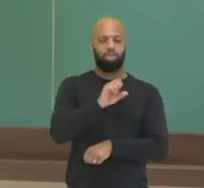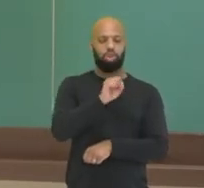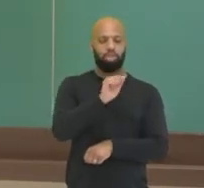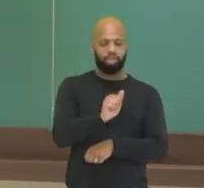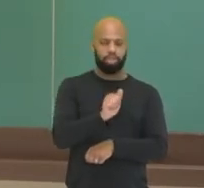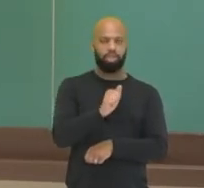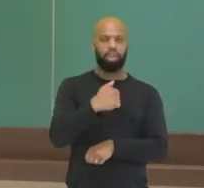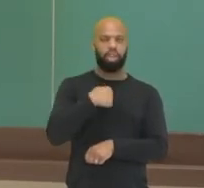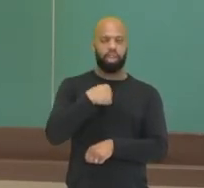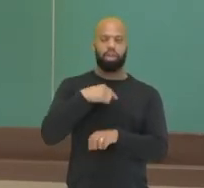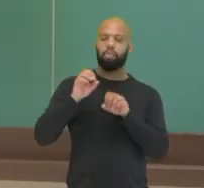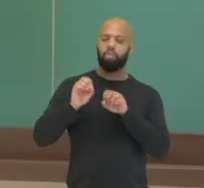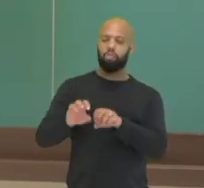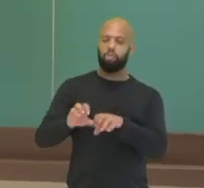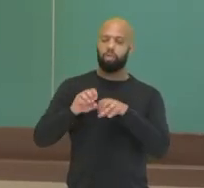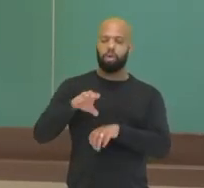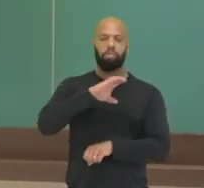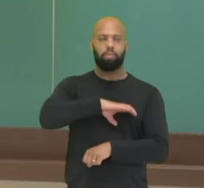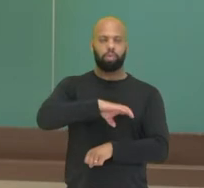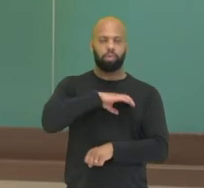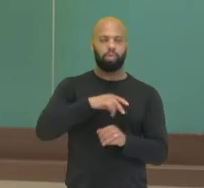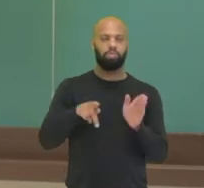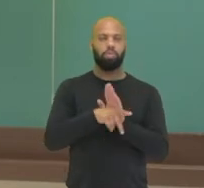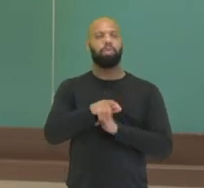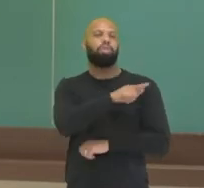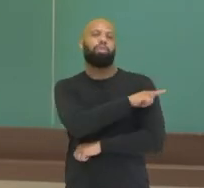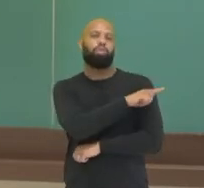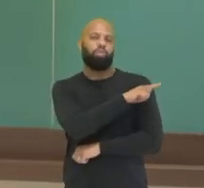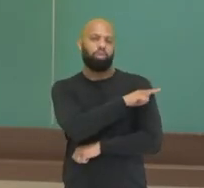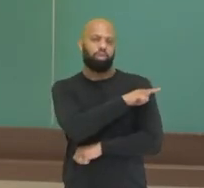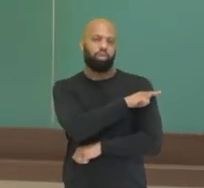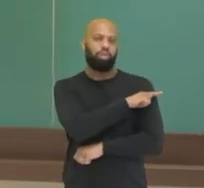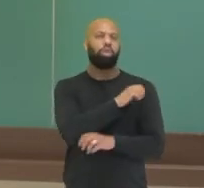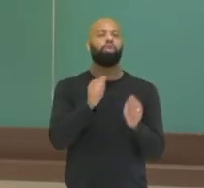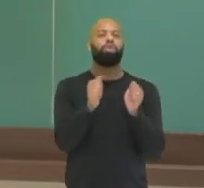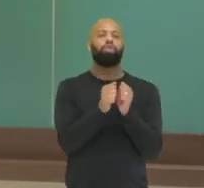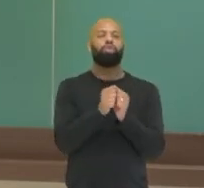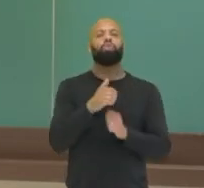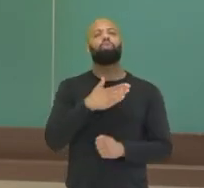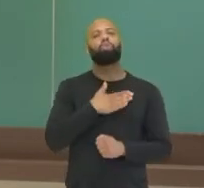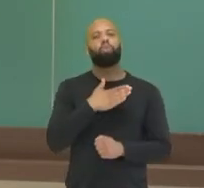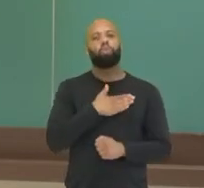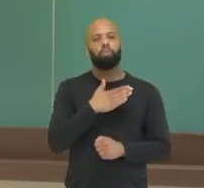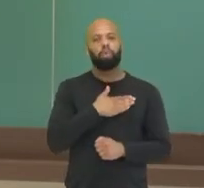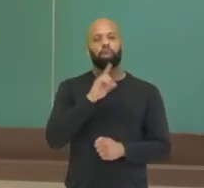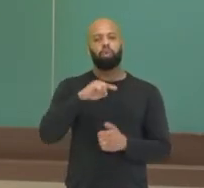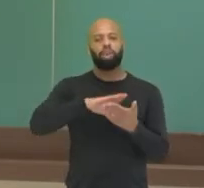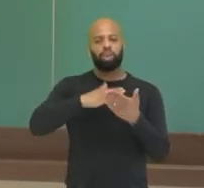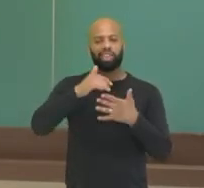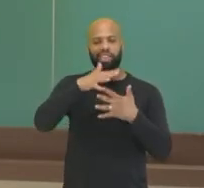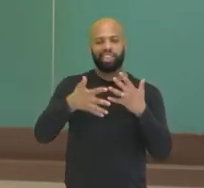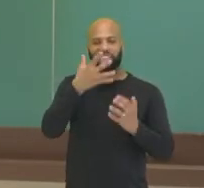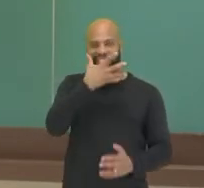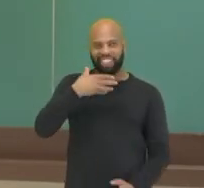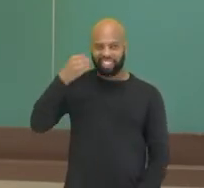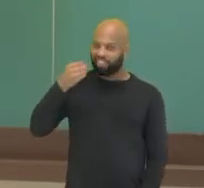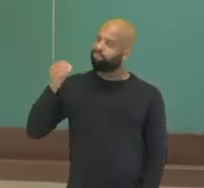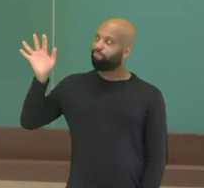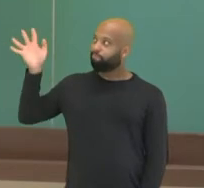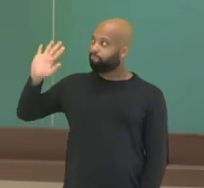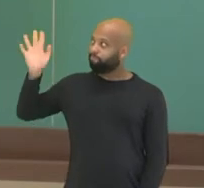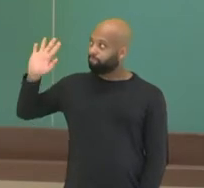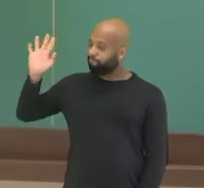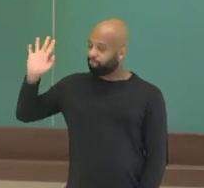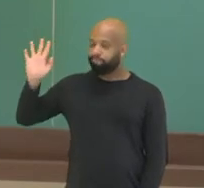Bueno, estou ministrando as aulas de português para o sétimo ano, estou fazendo a docência compartilhada com o meu colega Natan, que está